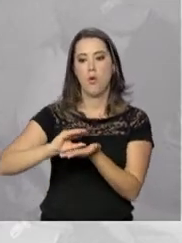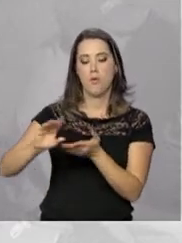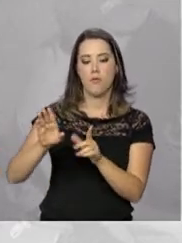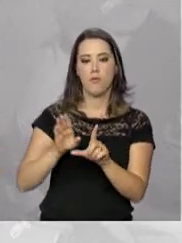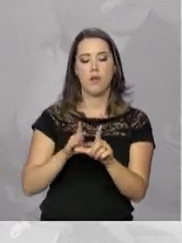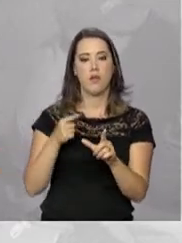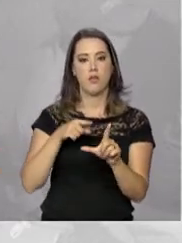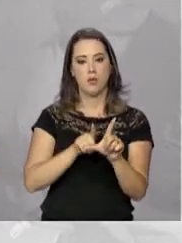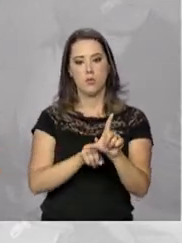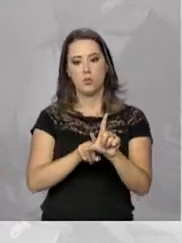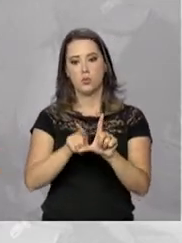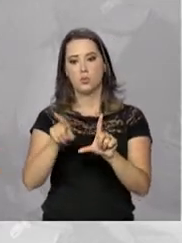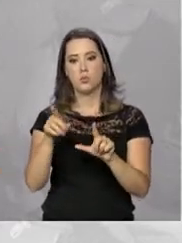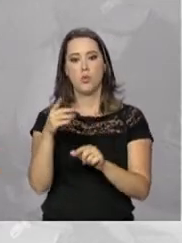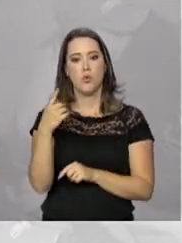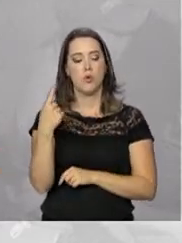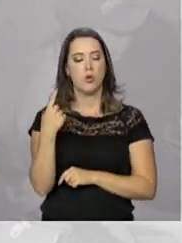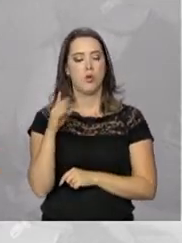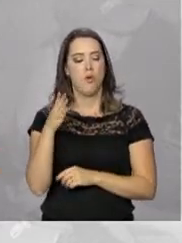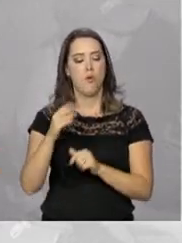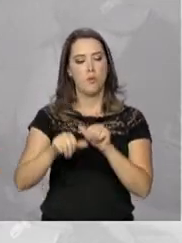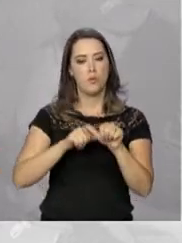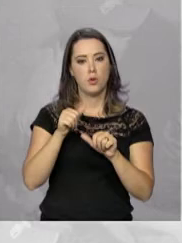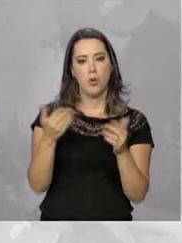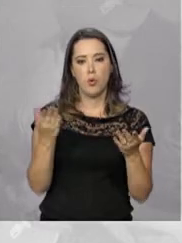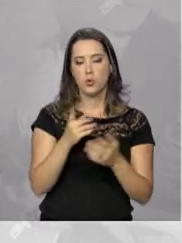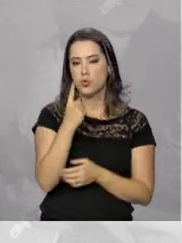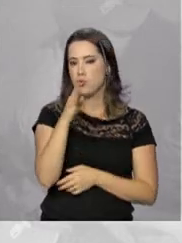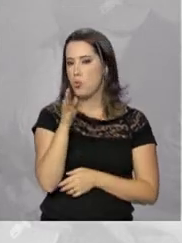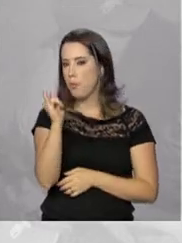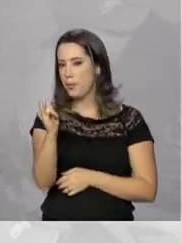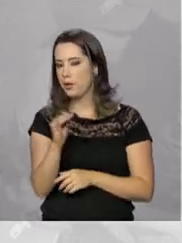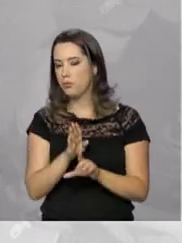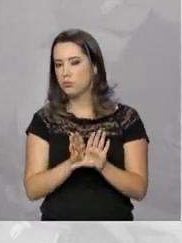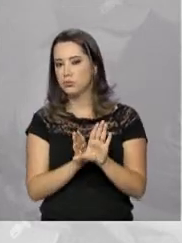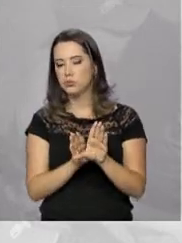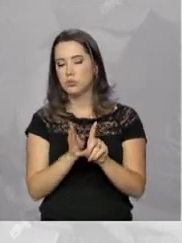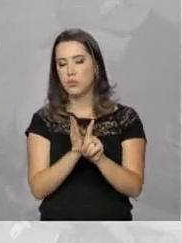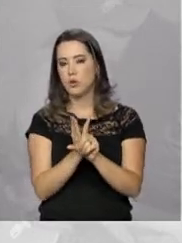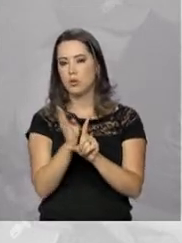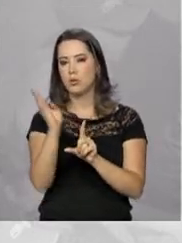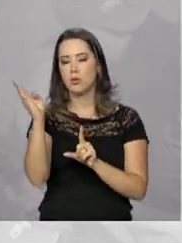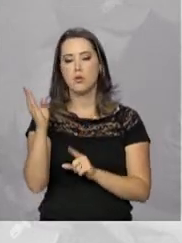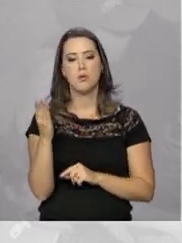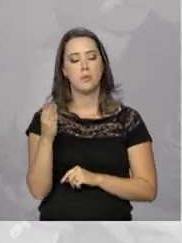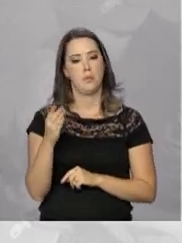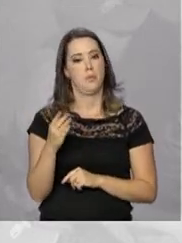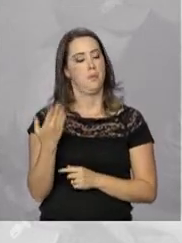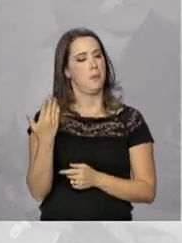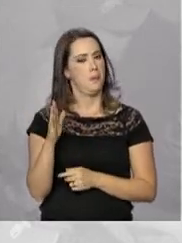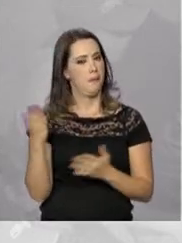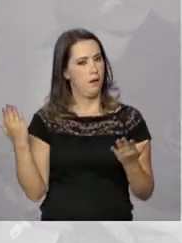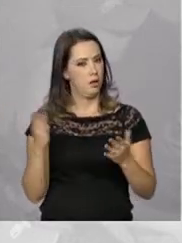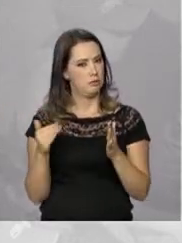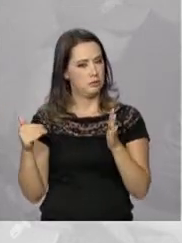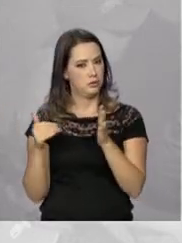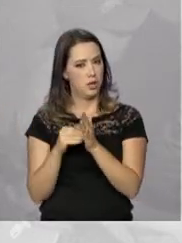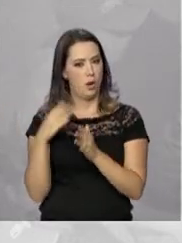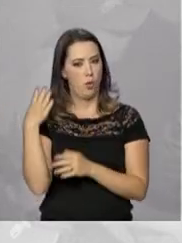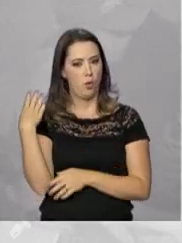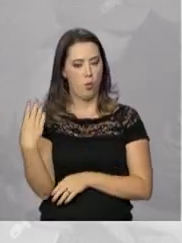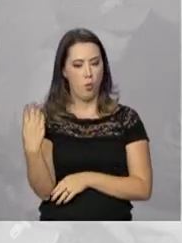de verbas das loterias federais para o setor, o valor destinado à segurança pública deve passar dos cerca de 1 bilhão de reais